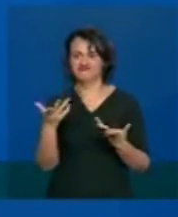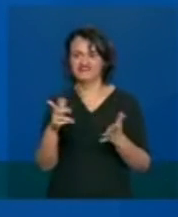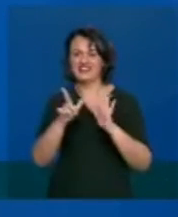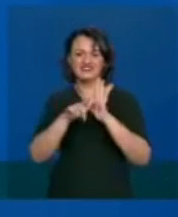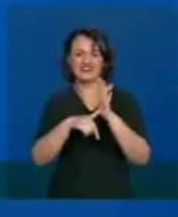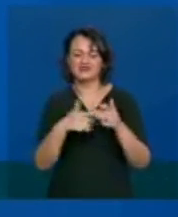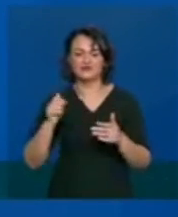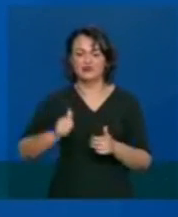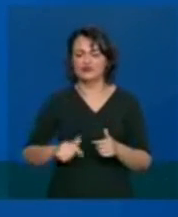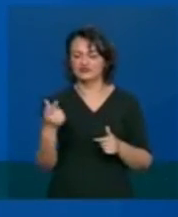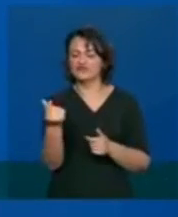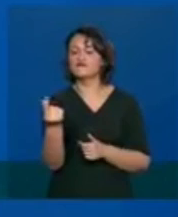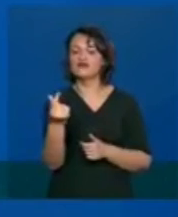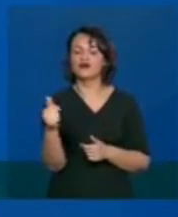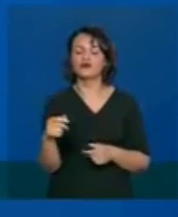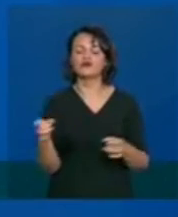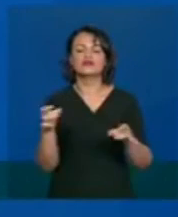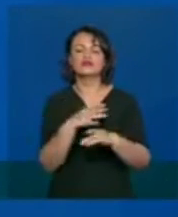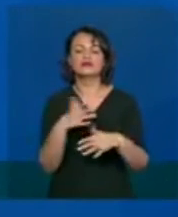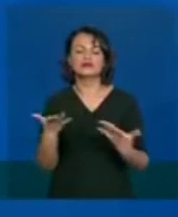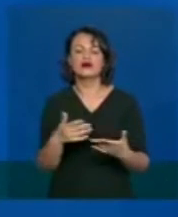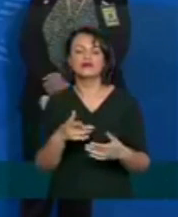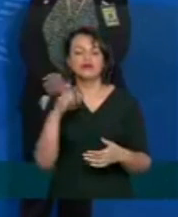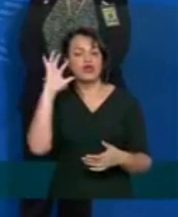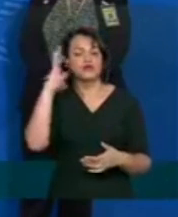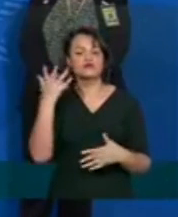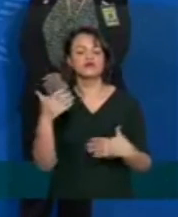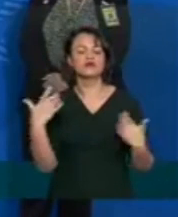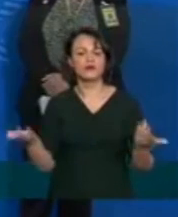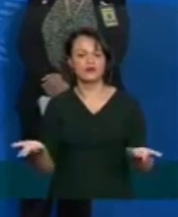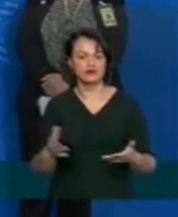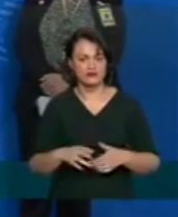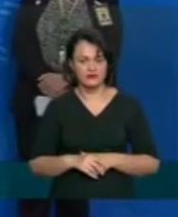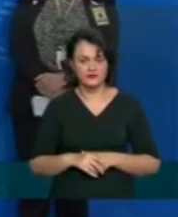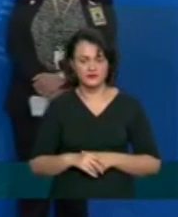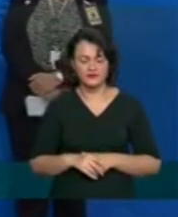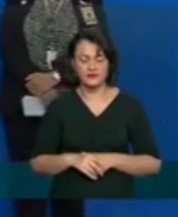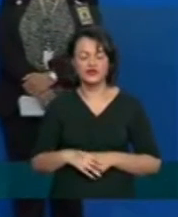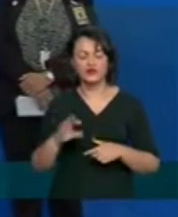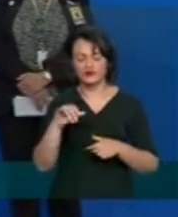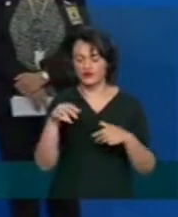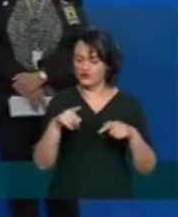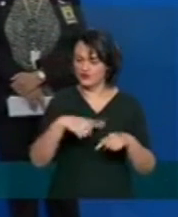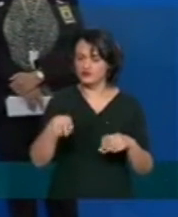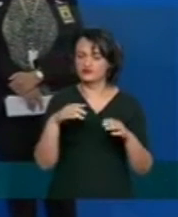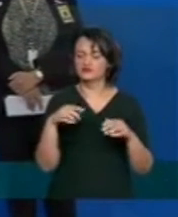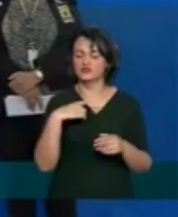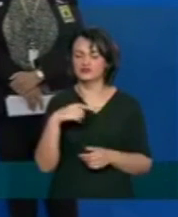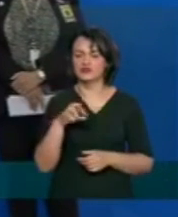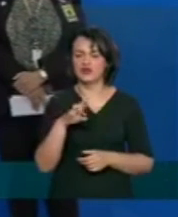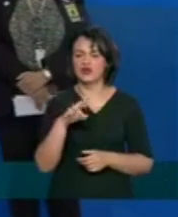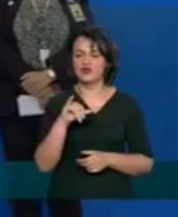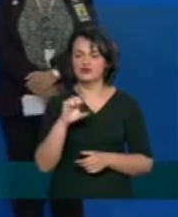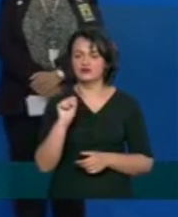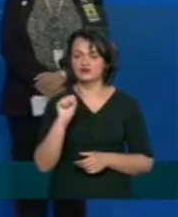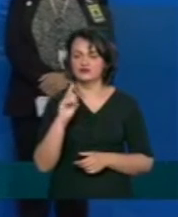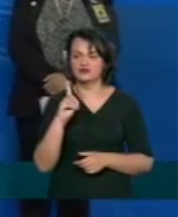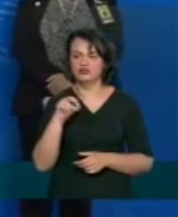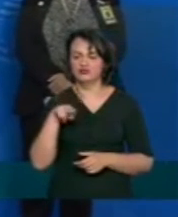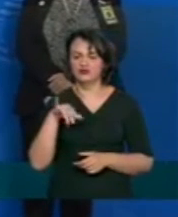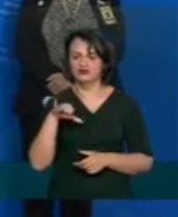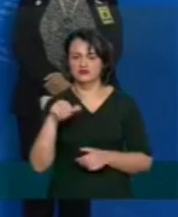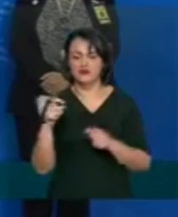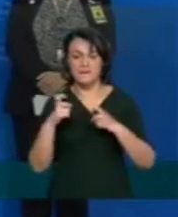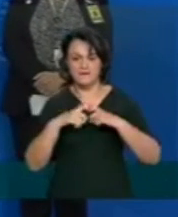atraso valor da bolsa e quando a situação será resolvida Nós temos residências médicas tanto no Ministério da Saúde quanto no